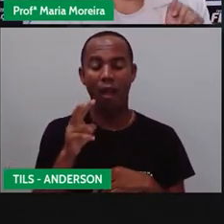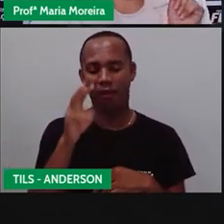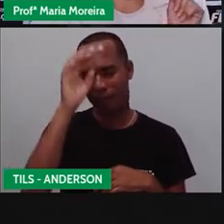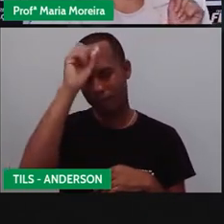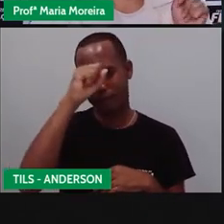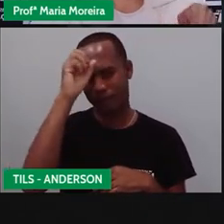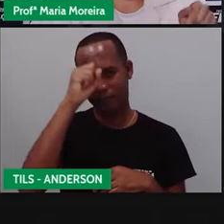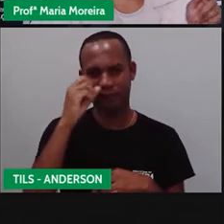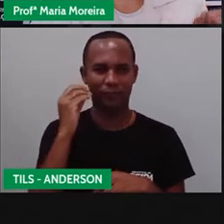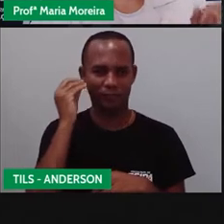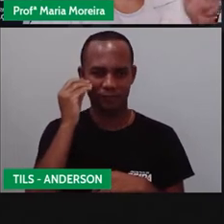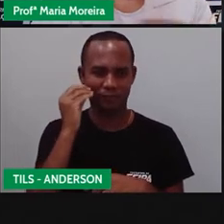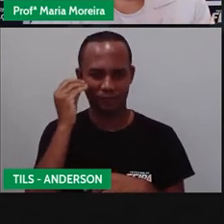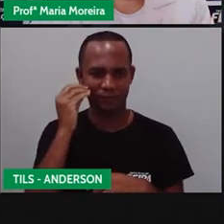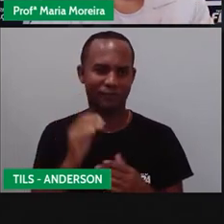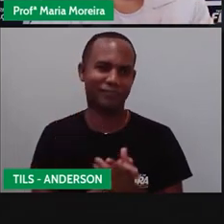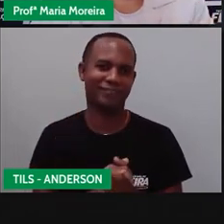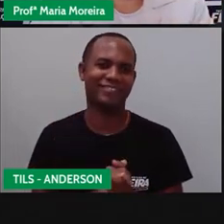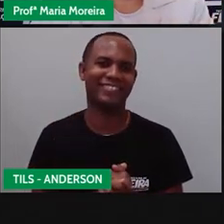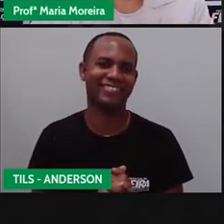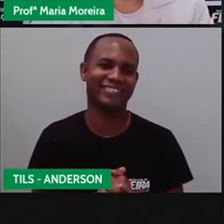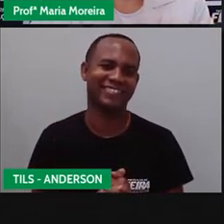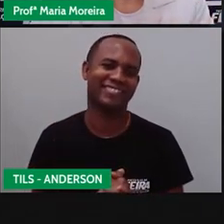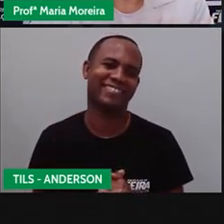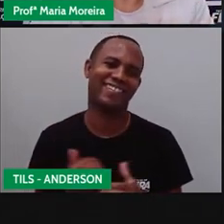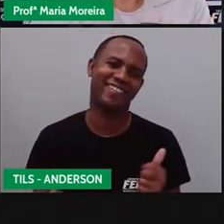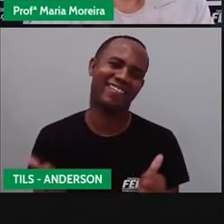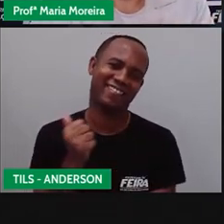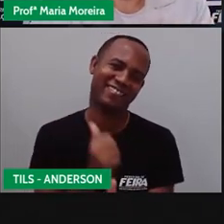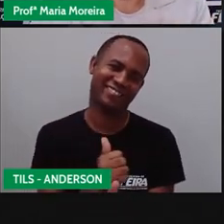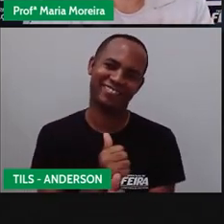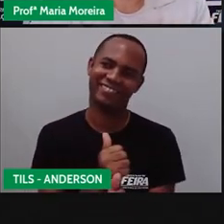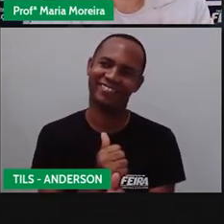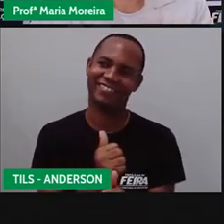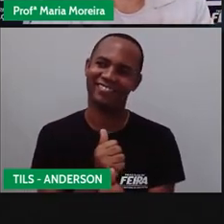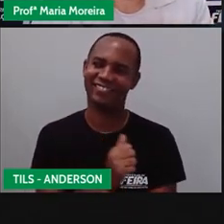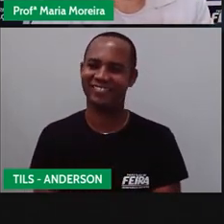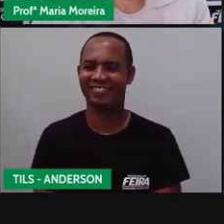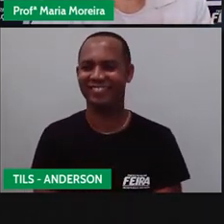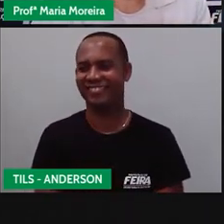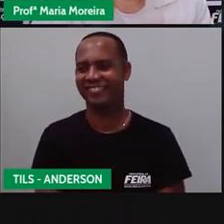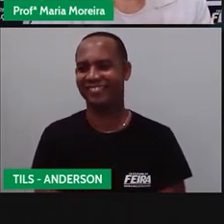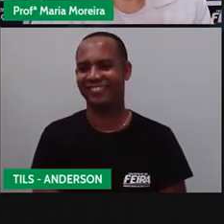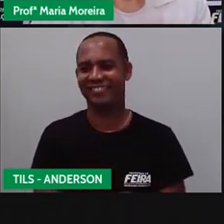Não é isso? Anderson, se segure, porque se duvidar, eu tomo o seu emprego. Comigo é assim.